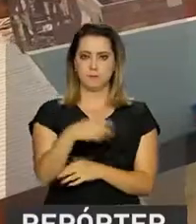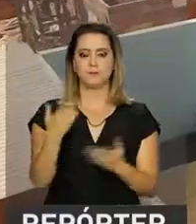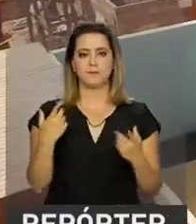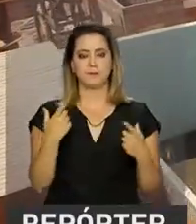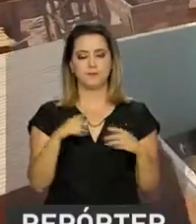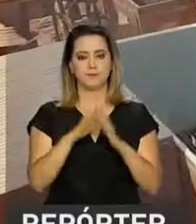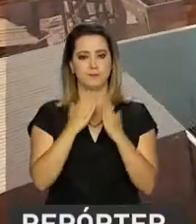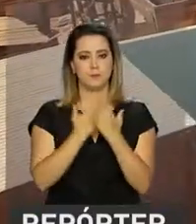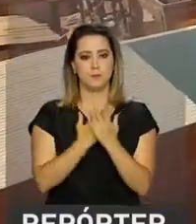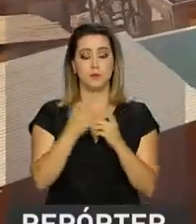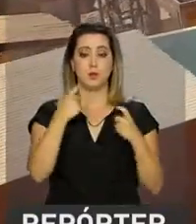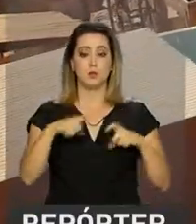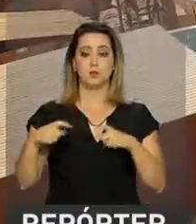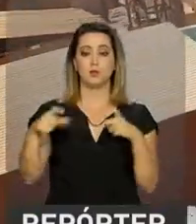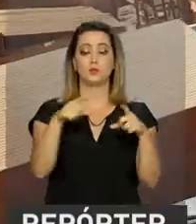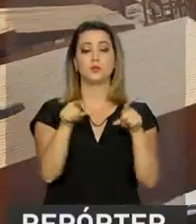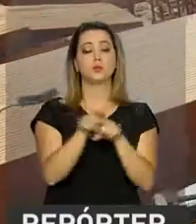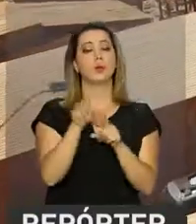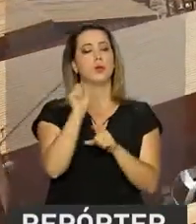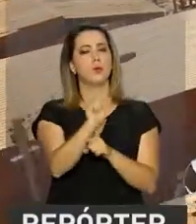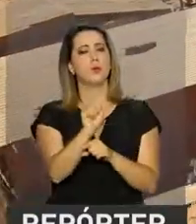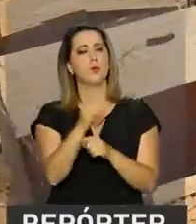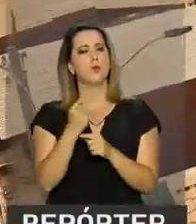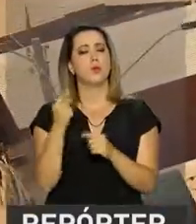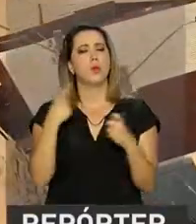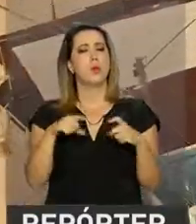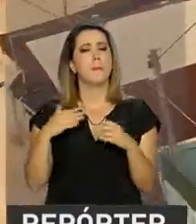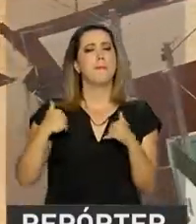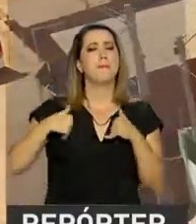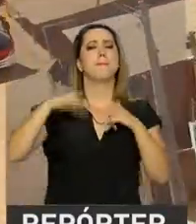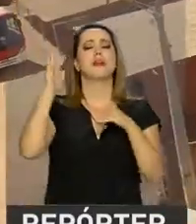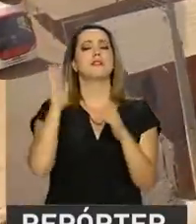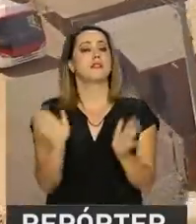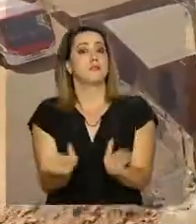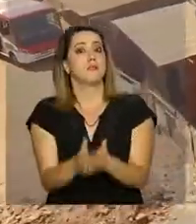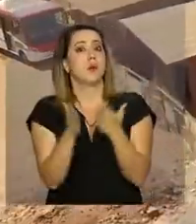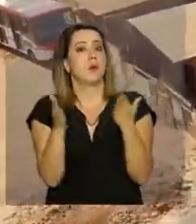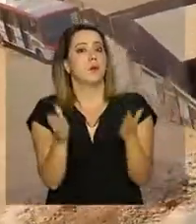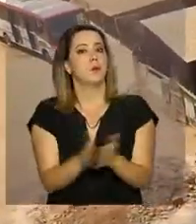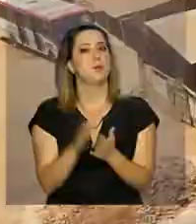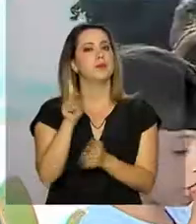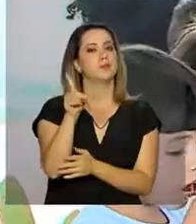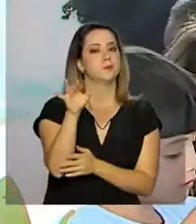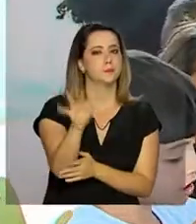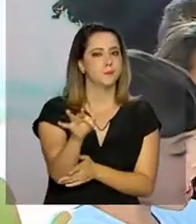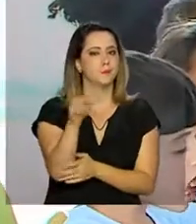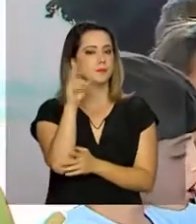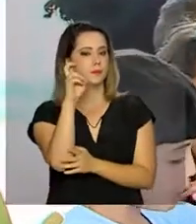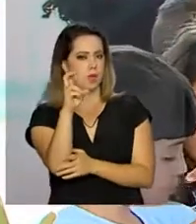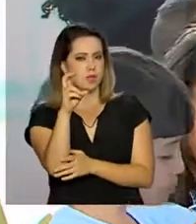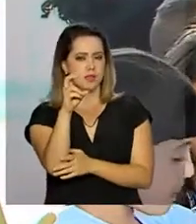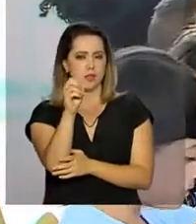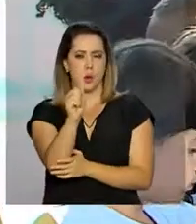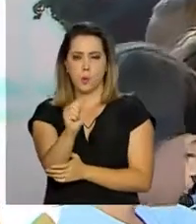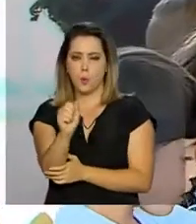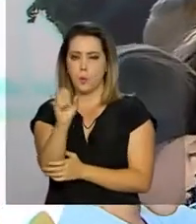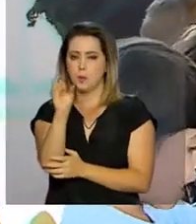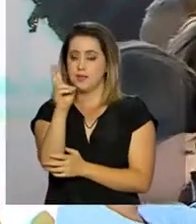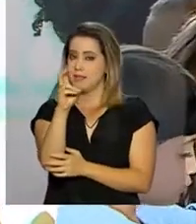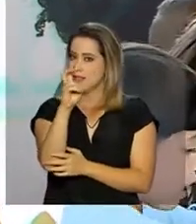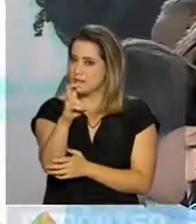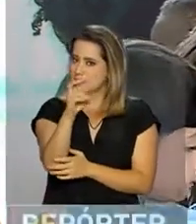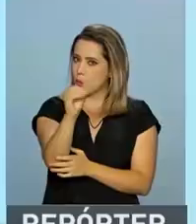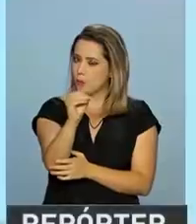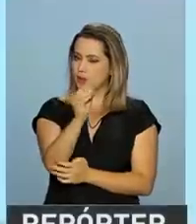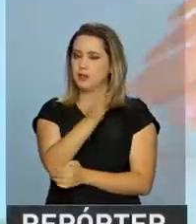No Centro Social Santa Clara, em uma das regiões mais pobres do Distrito Federal, os 50 alunos, que têm entre 2 e